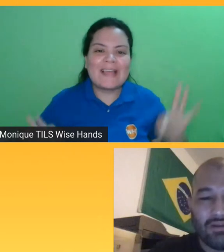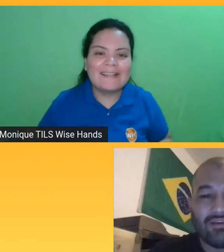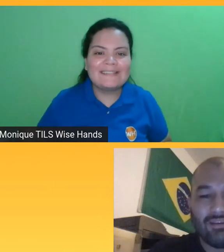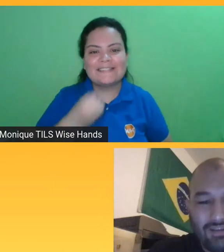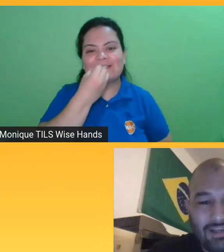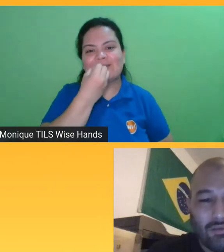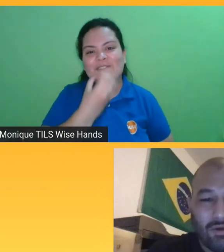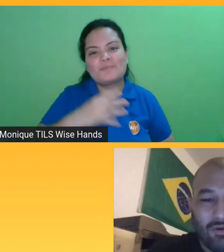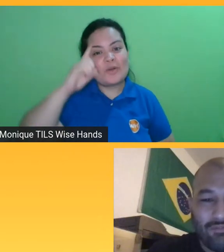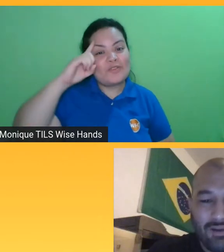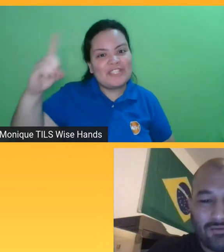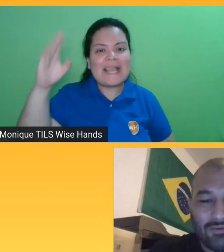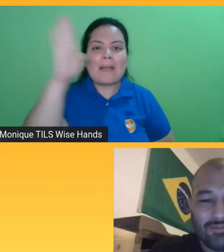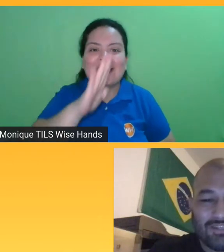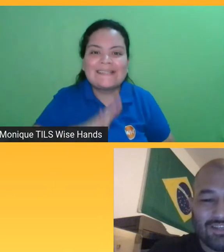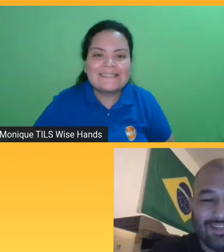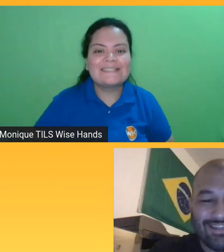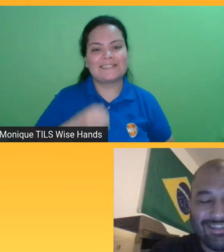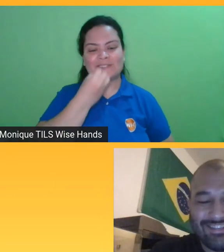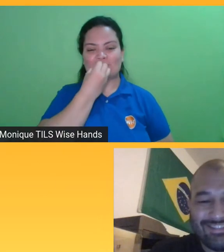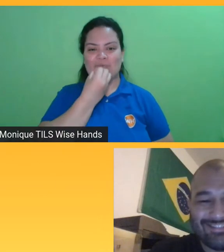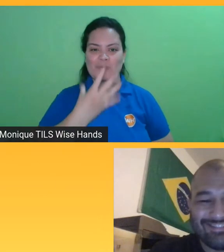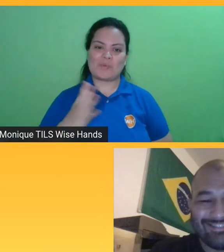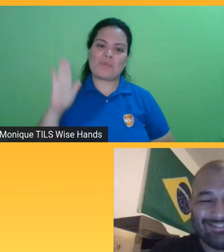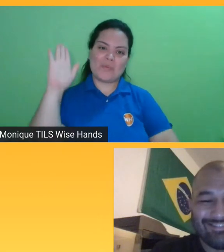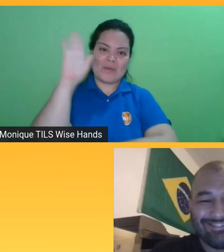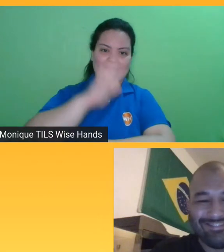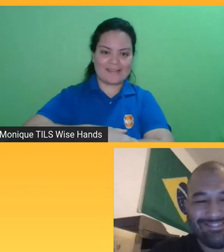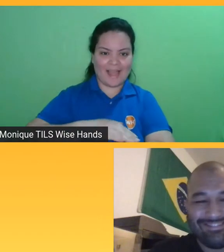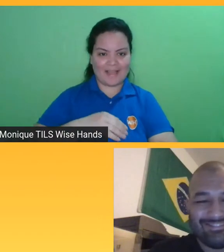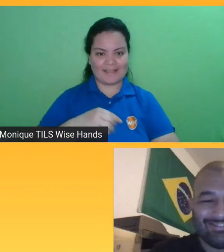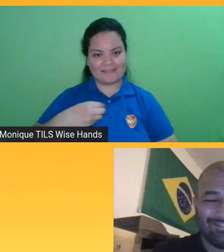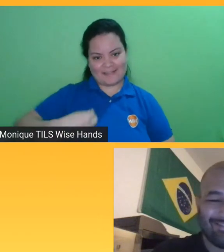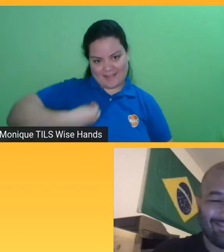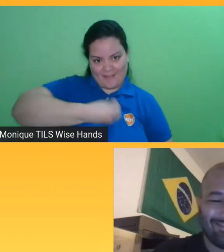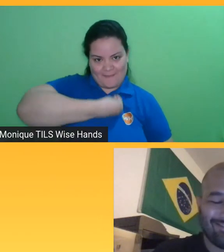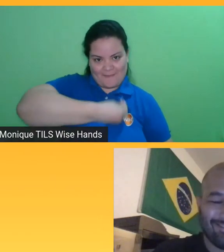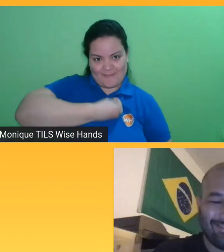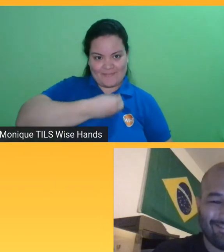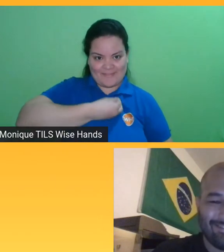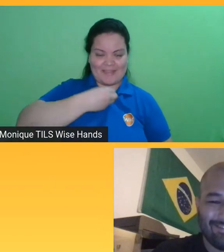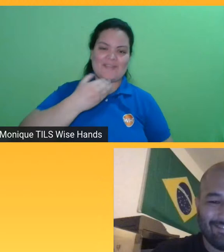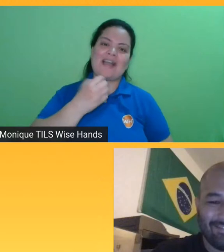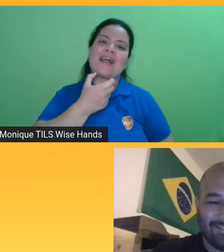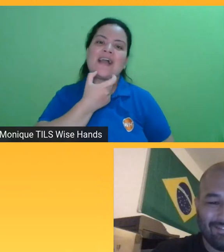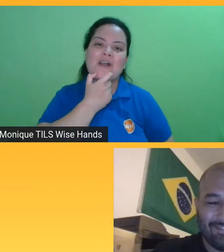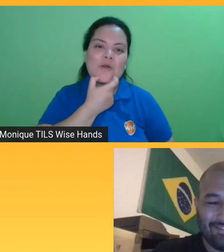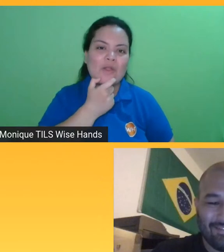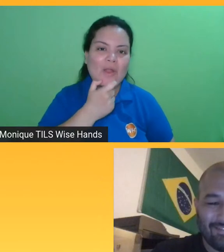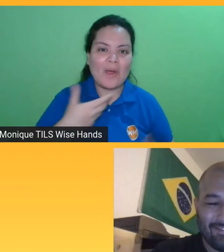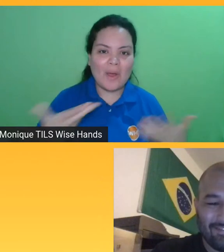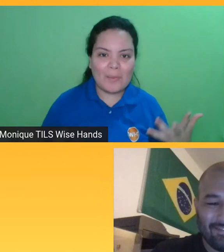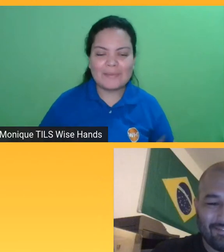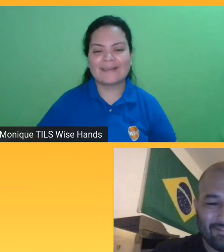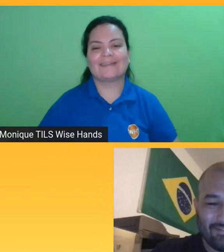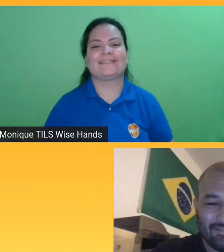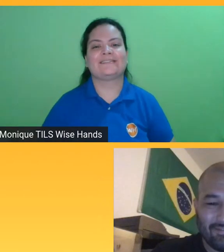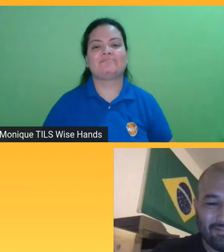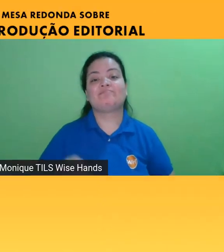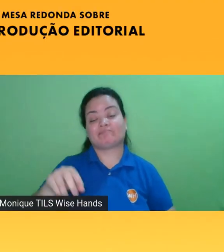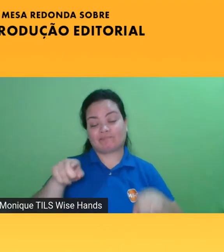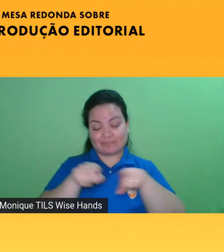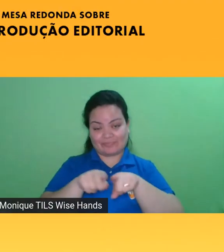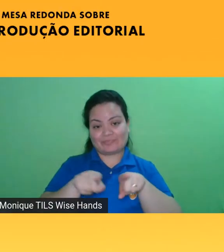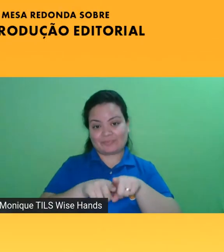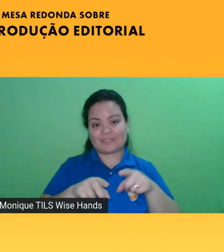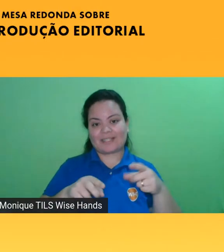aqui na Europa, é uma honra falar com todos vocês. Legal. A gente também tem o Rafael da Wise Hand, ele é cofundador e